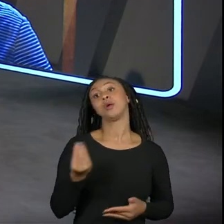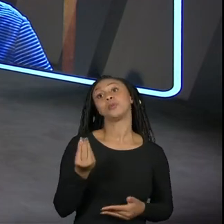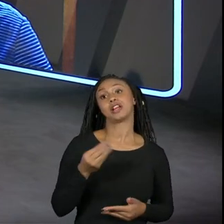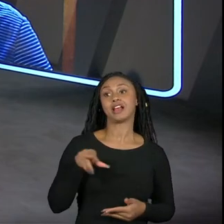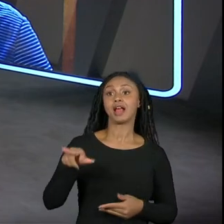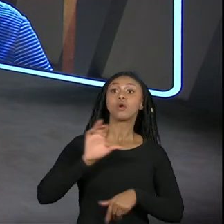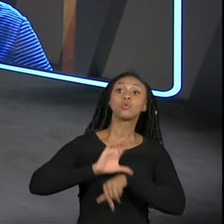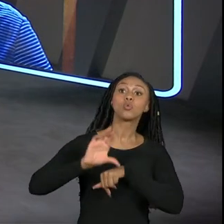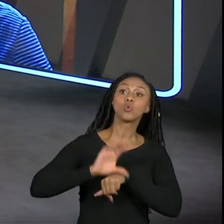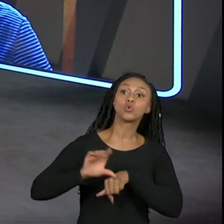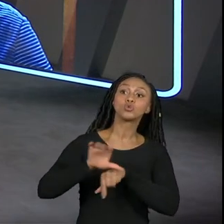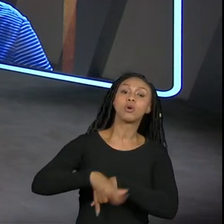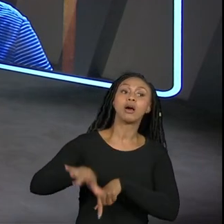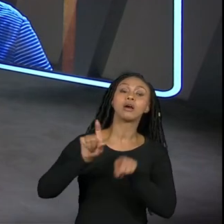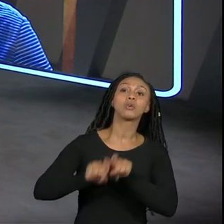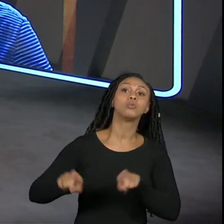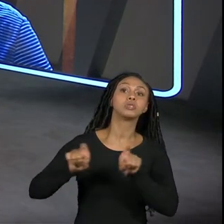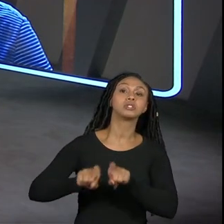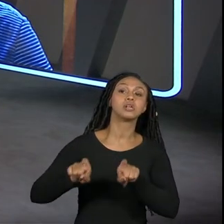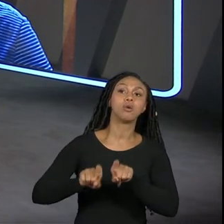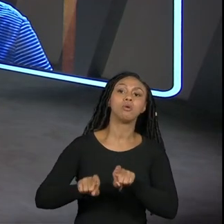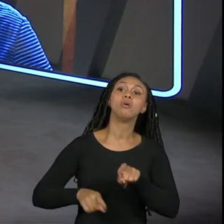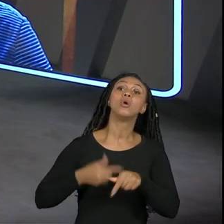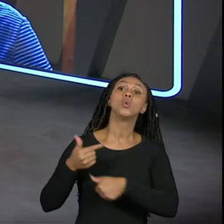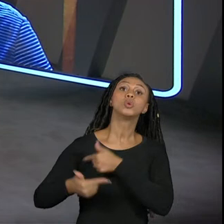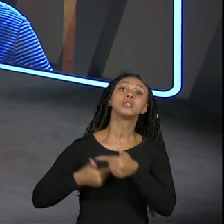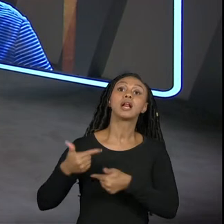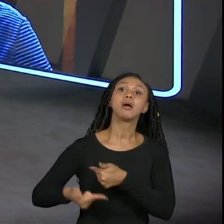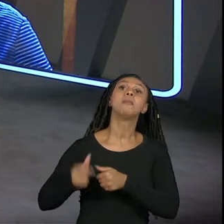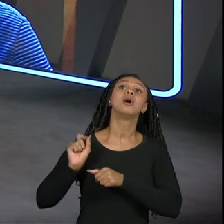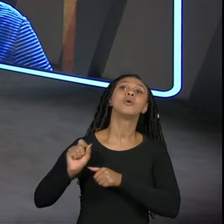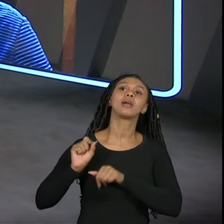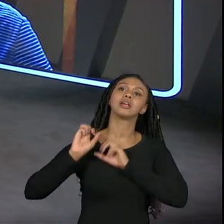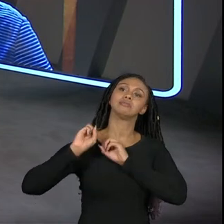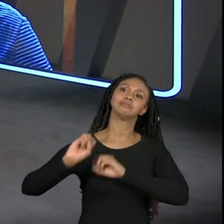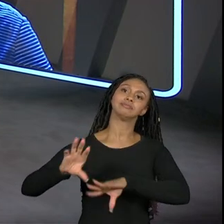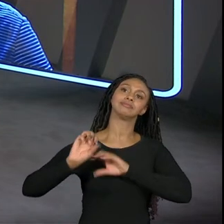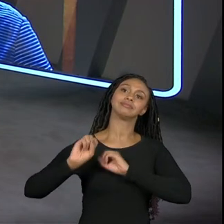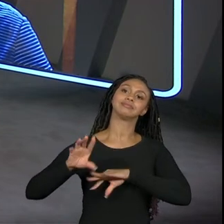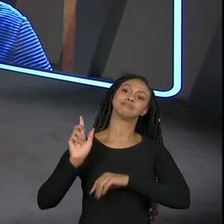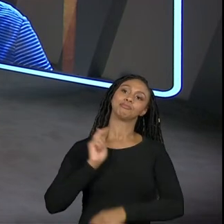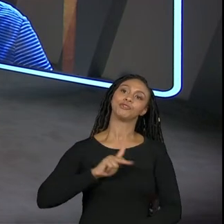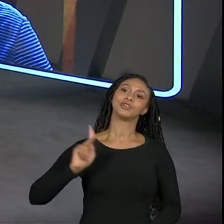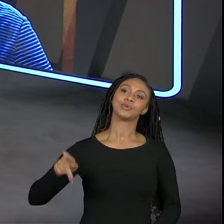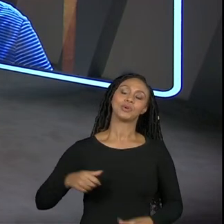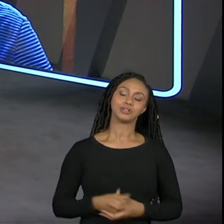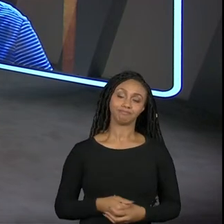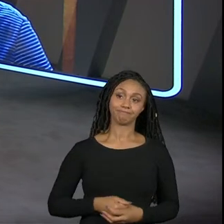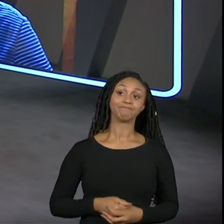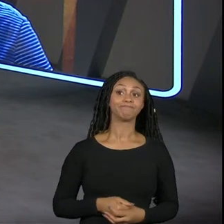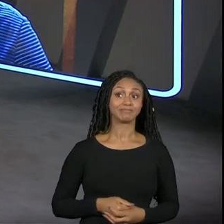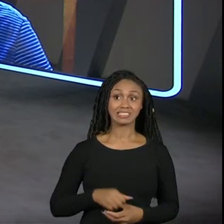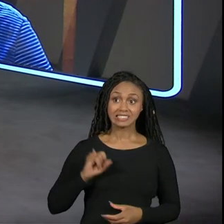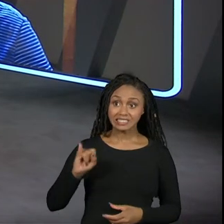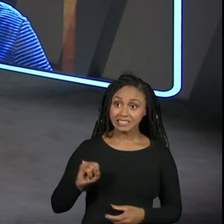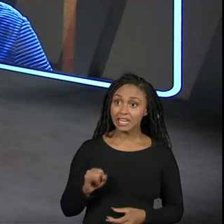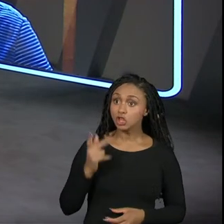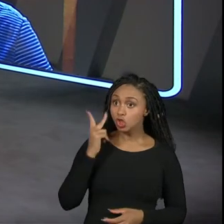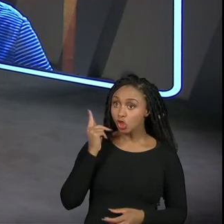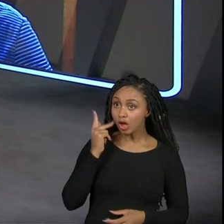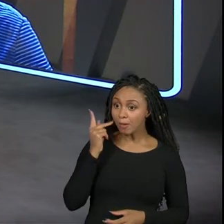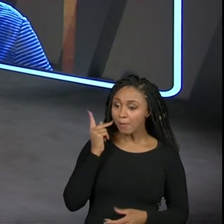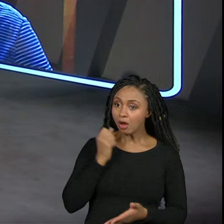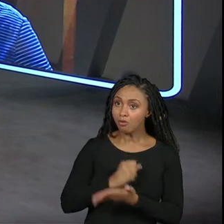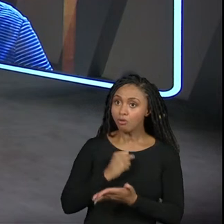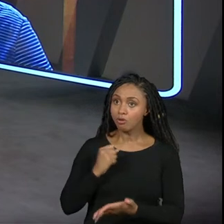computação ela tem uma atividade profissional que é a docência na escola se faz parte das atividades